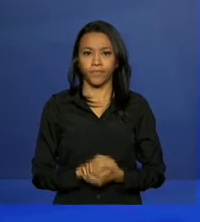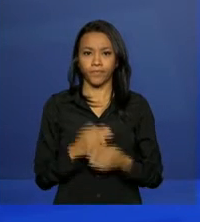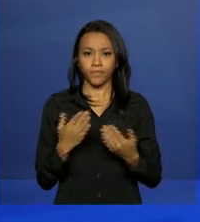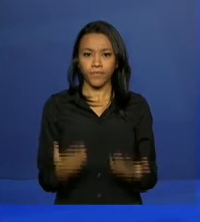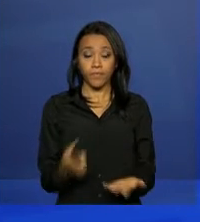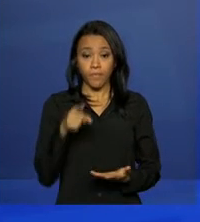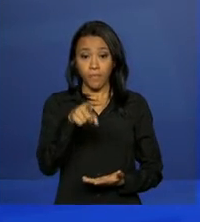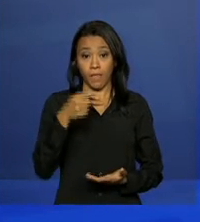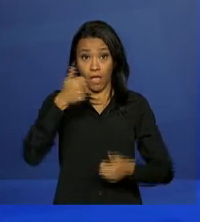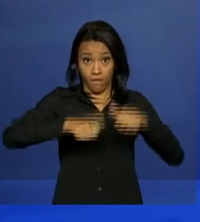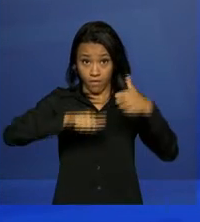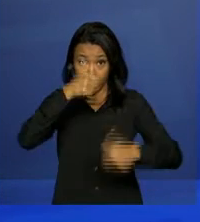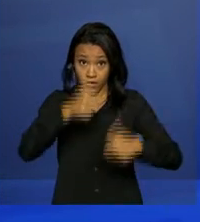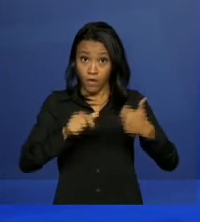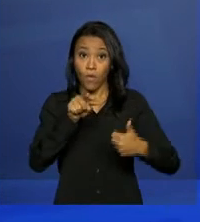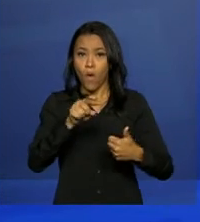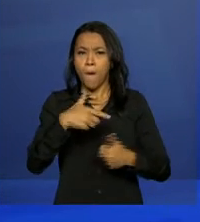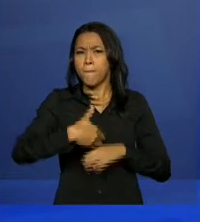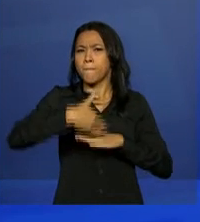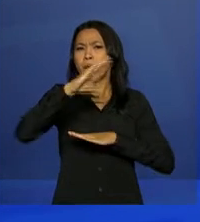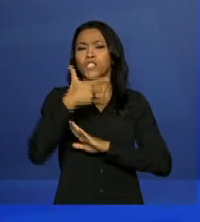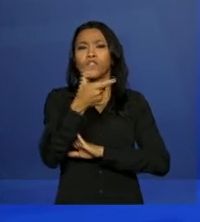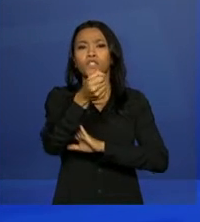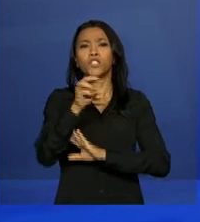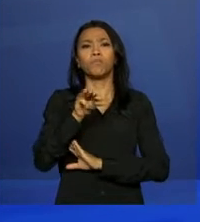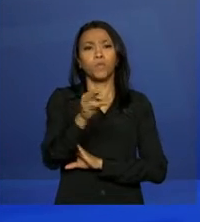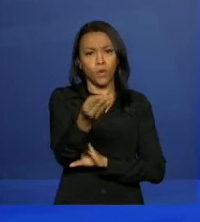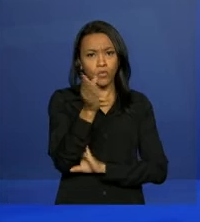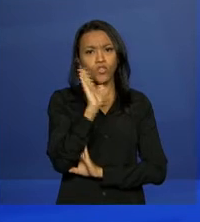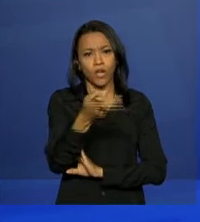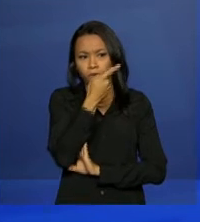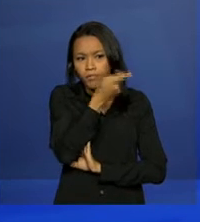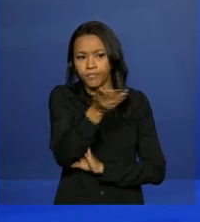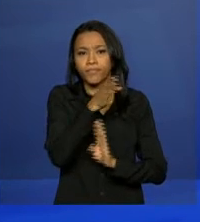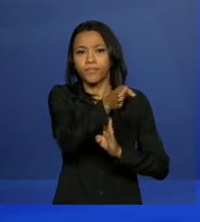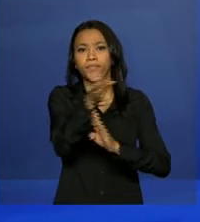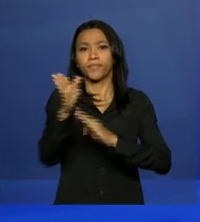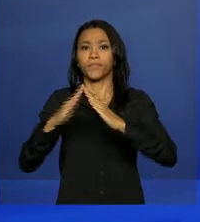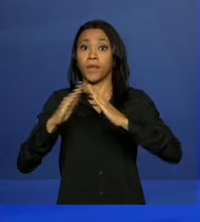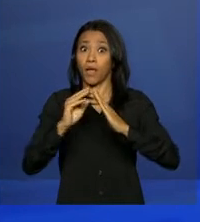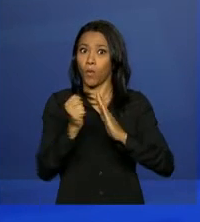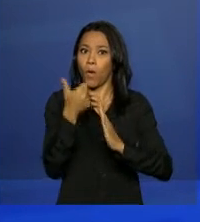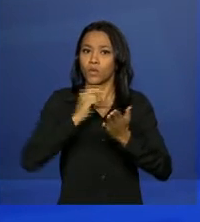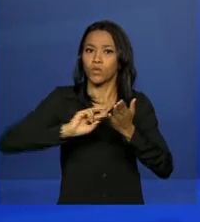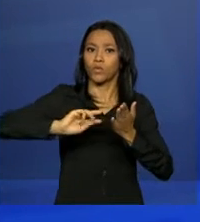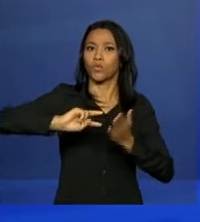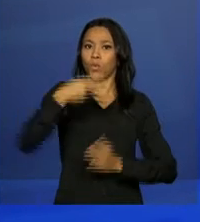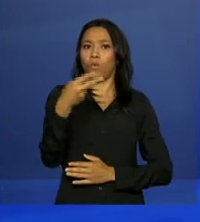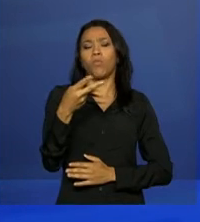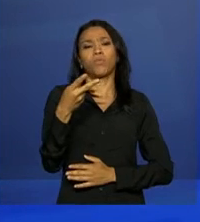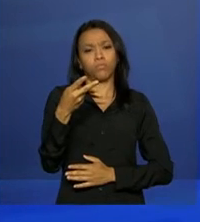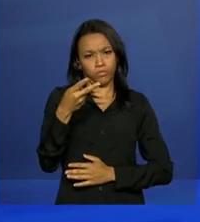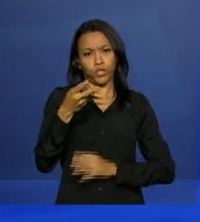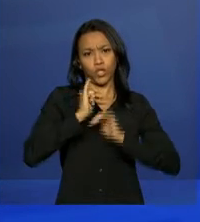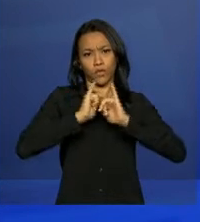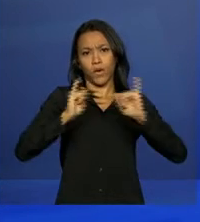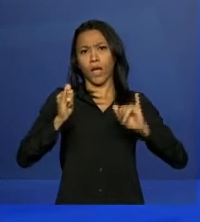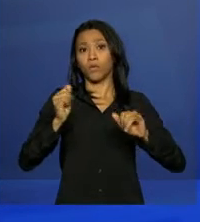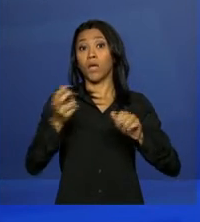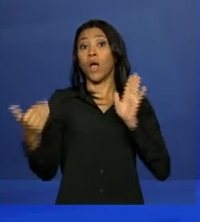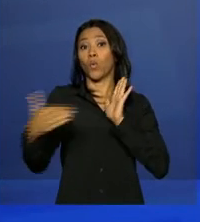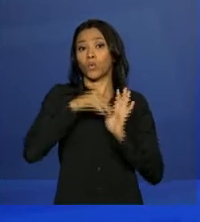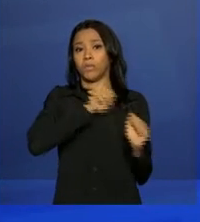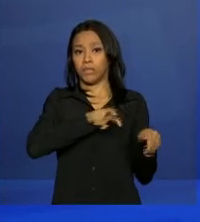balanço revela que mais de 20 milhões de imóveis foram vistoriados. O número é quase o dobro do divulgado no levantamento da última